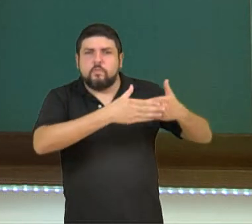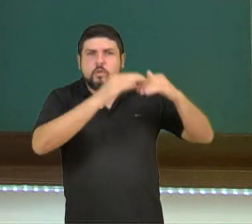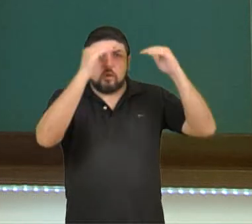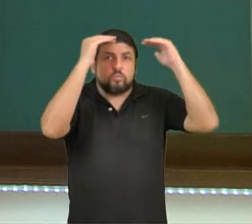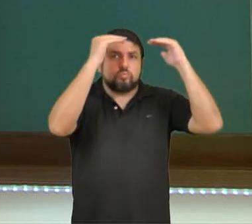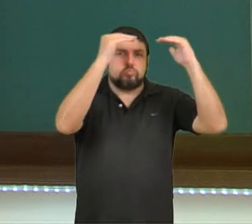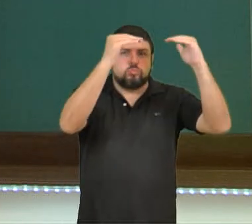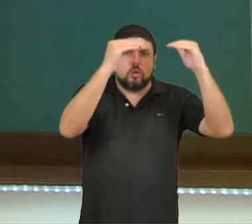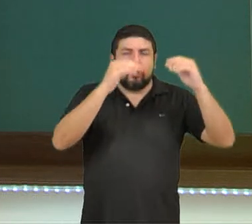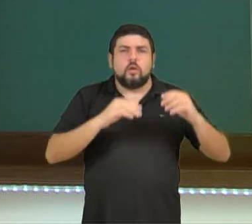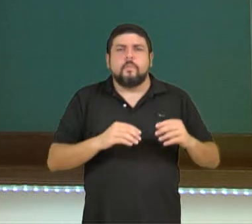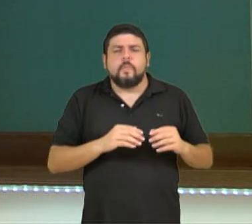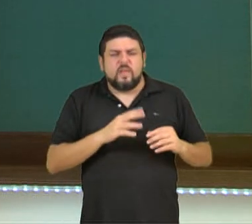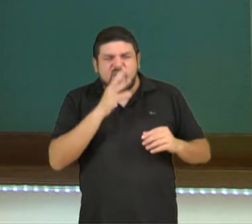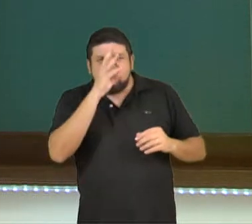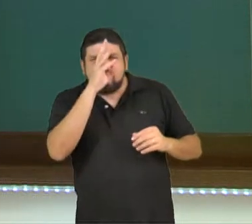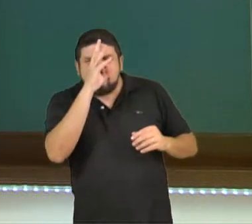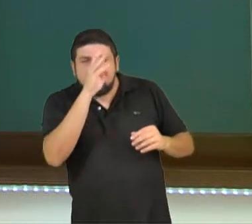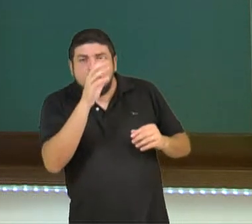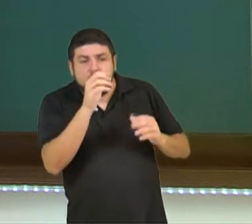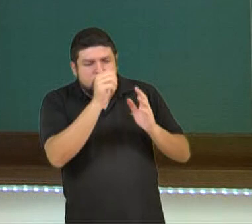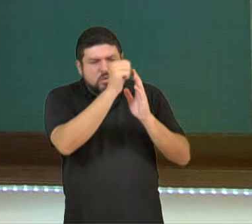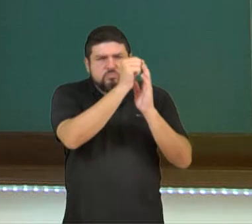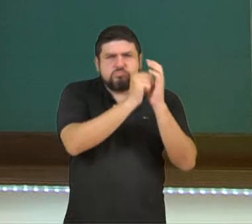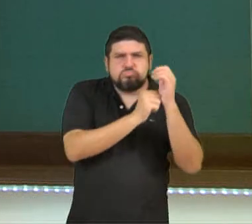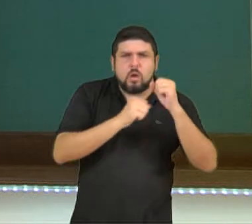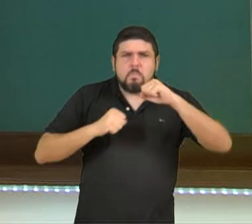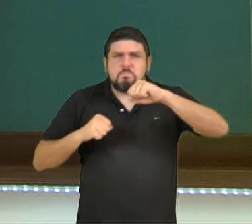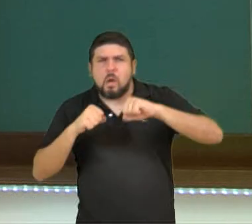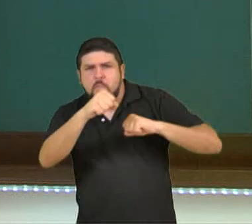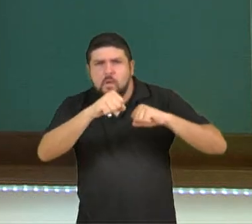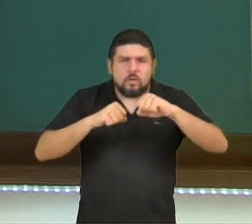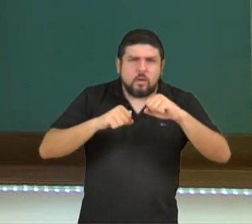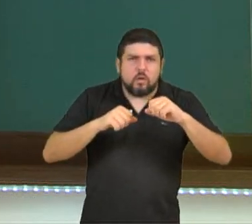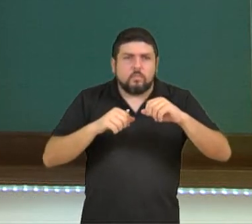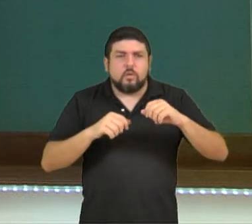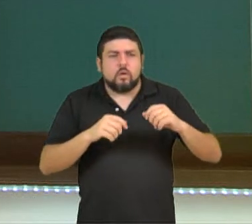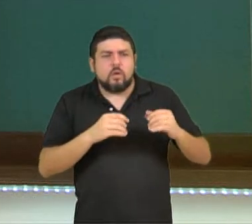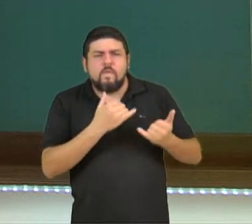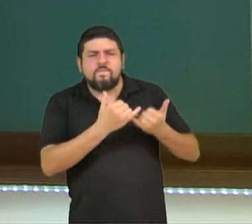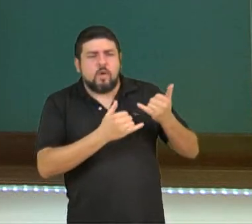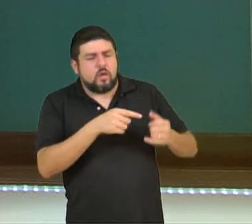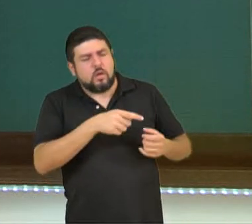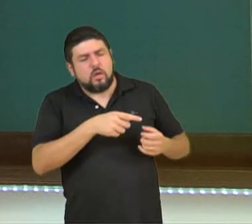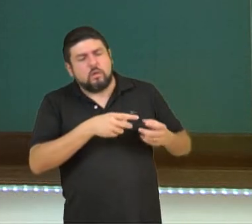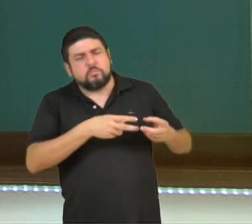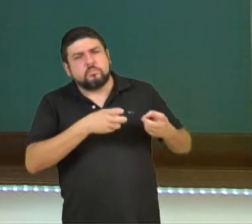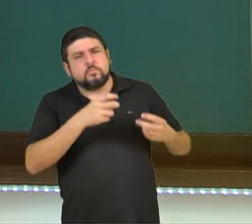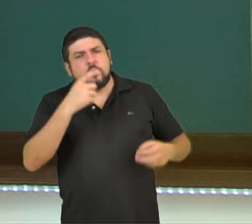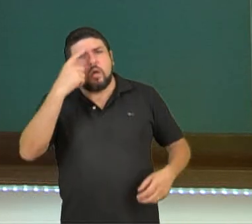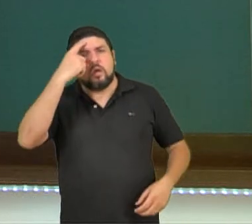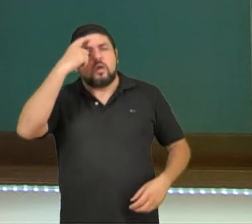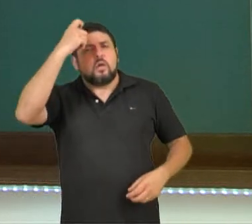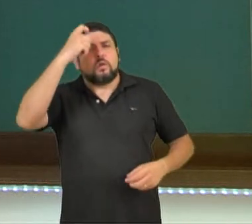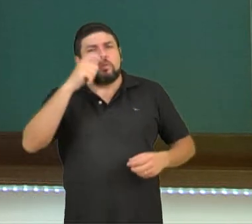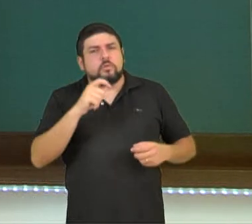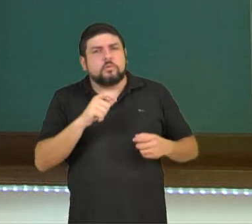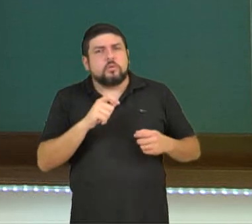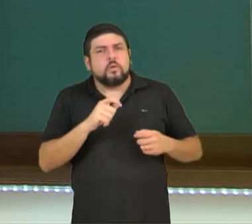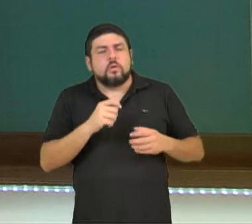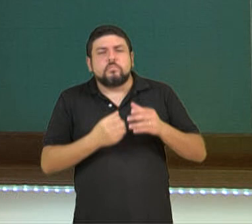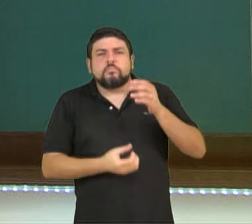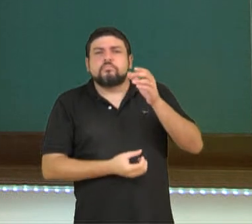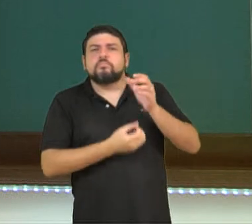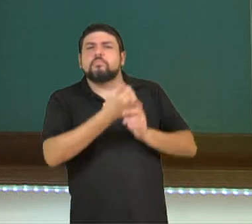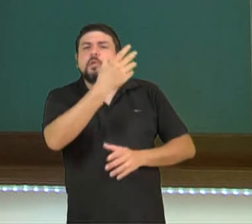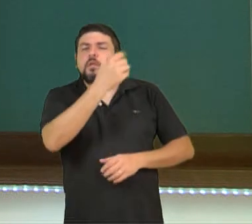teve a brilhante ideia de tentar deixar o beisebol um pouco mais denso, pouco mais leve e ele criou o softball pelos seus